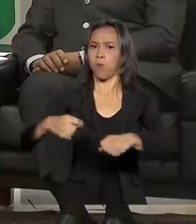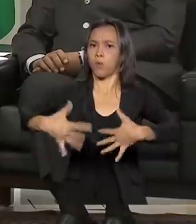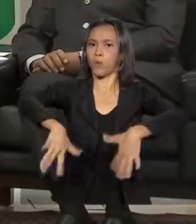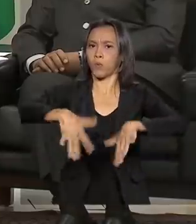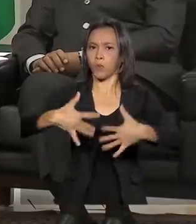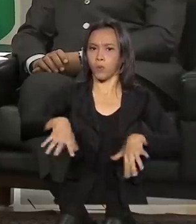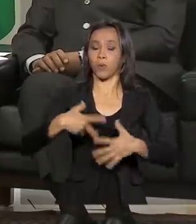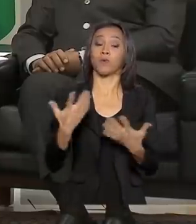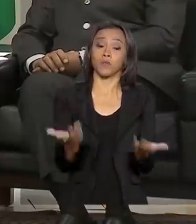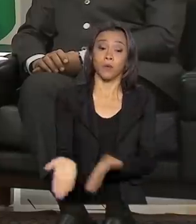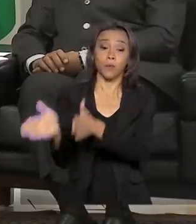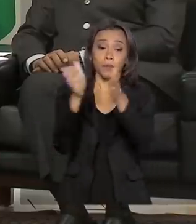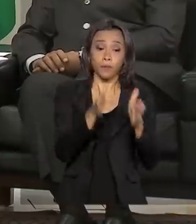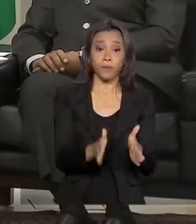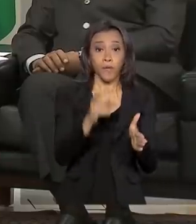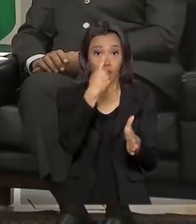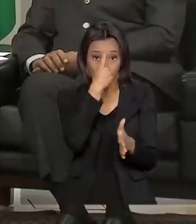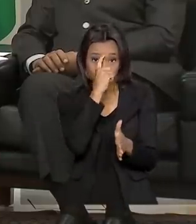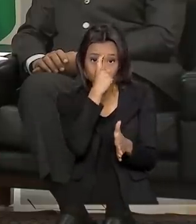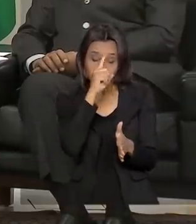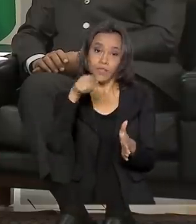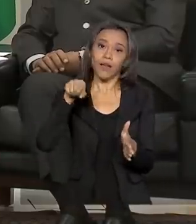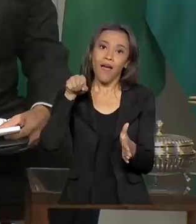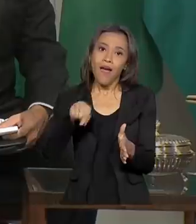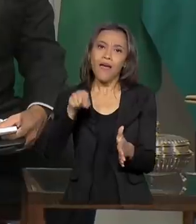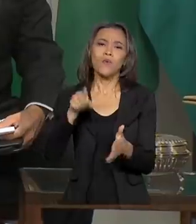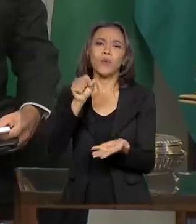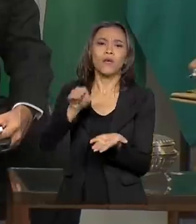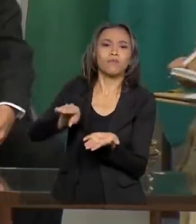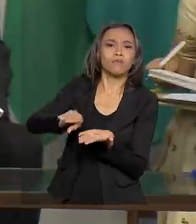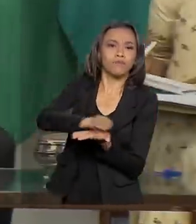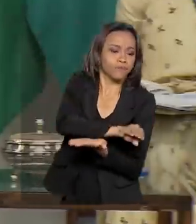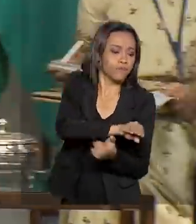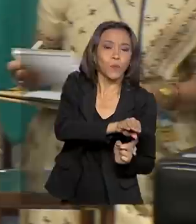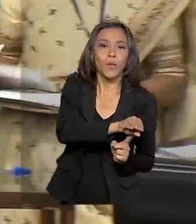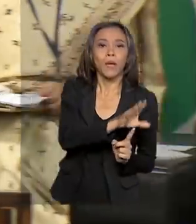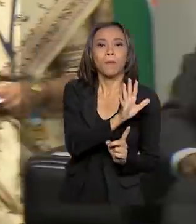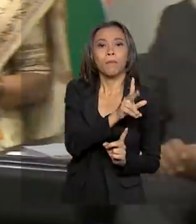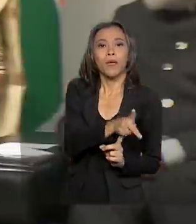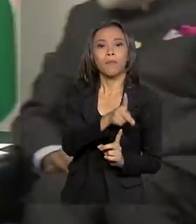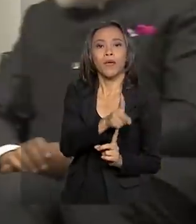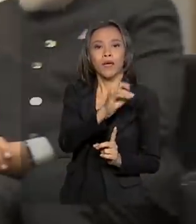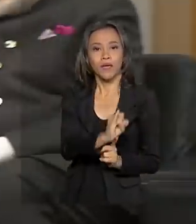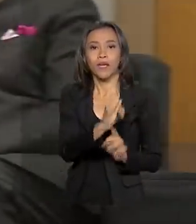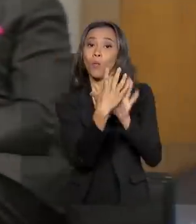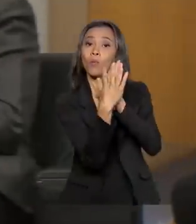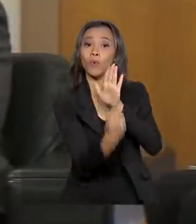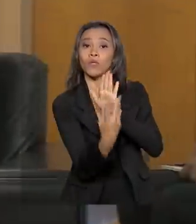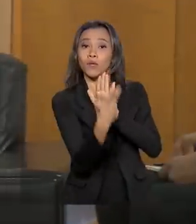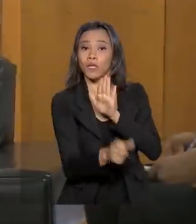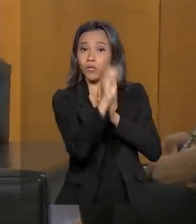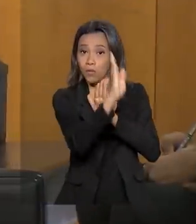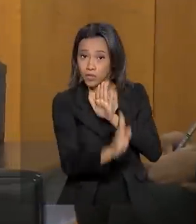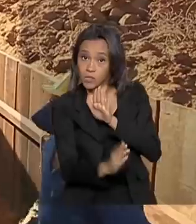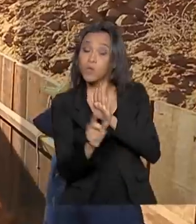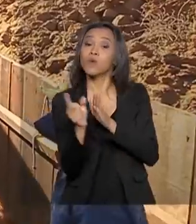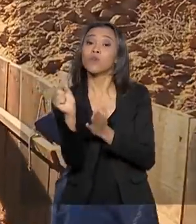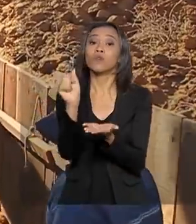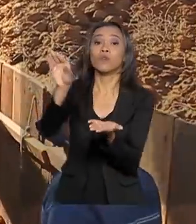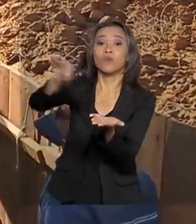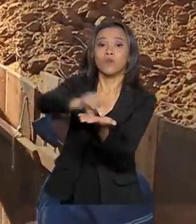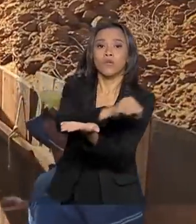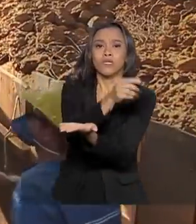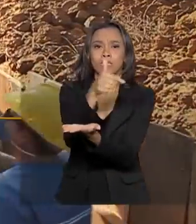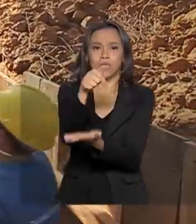A Índia também foi um dos maiores investidores no PPI, Programa de Parcerias de Investimentos, com aplicação de aproximadamente